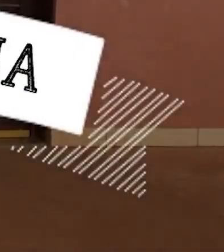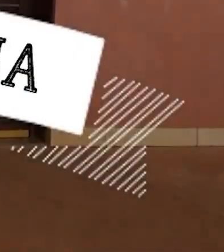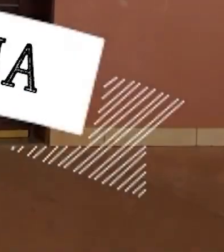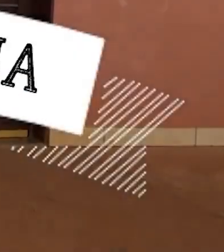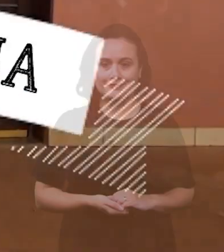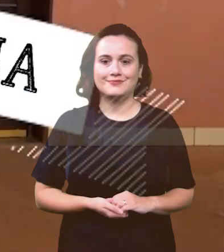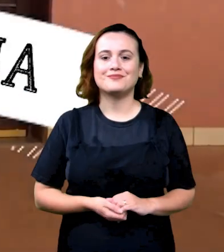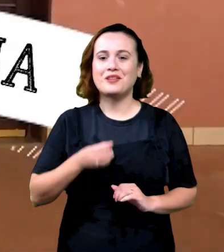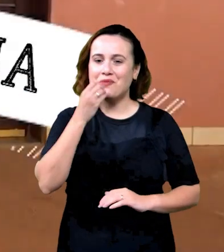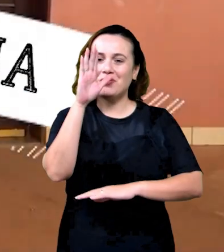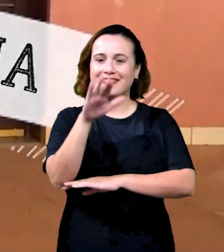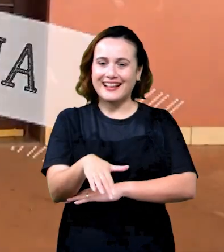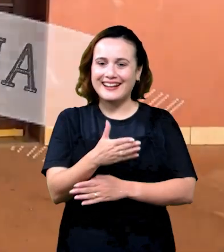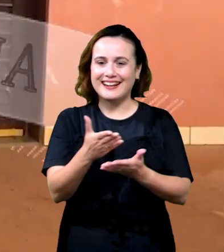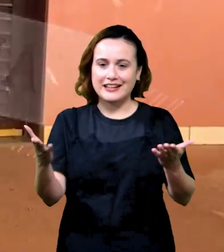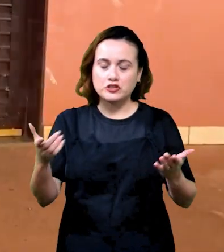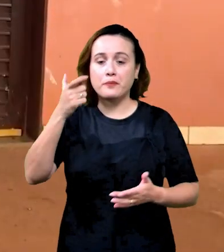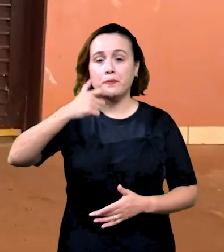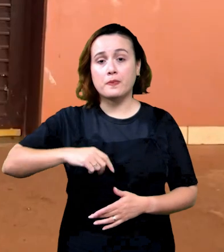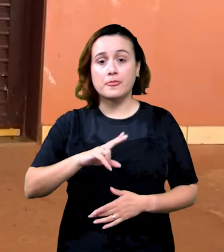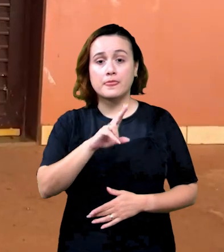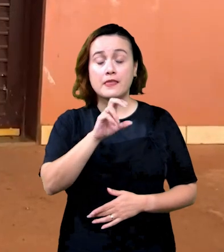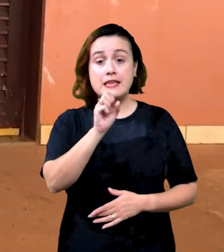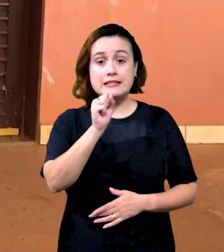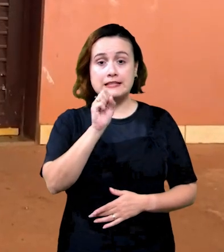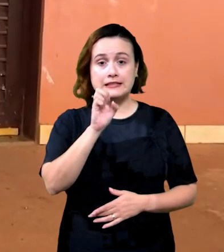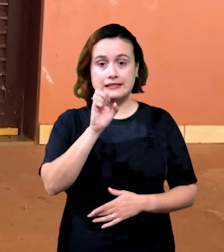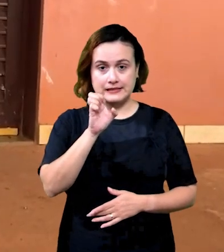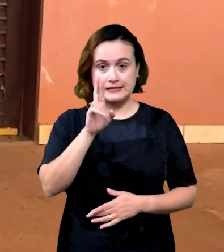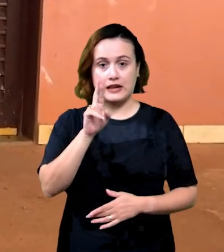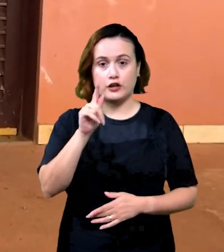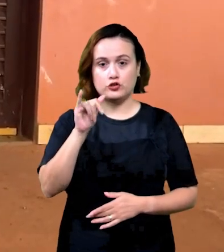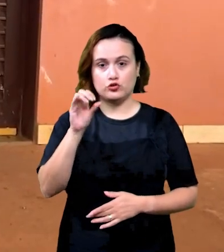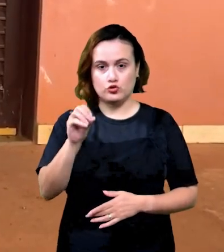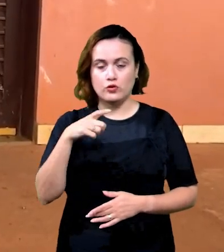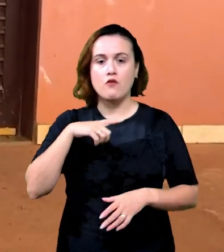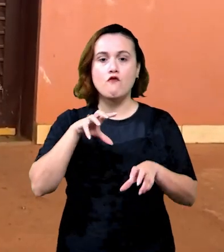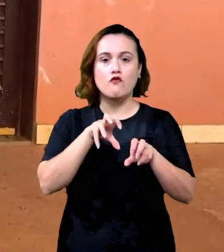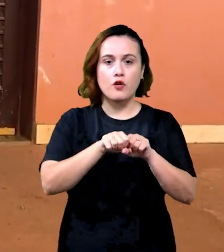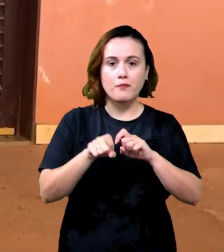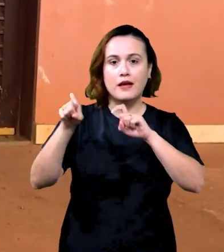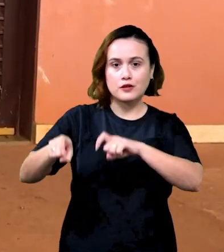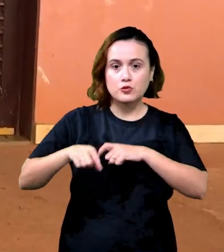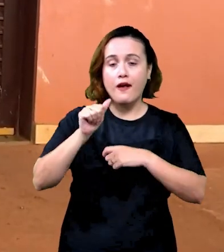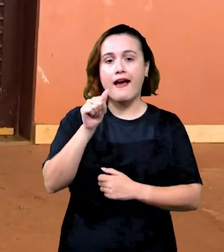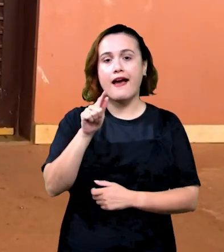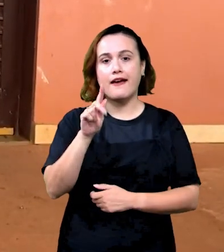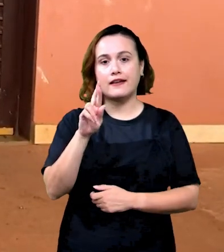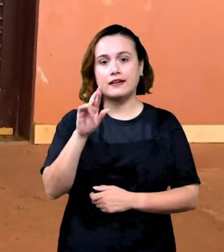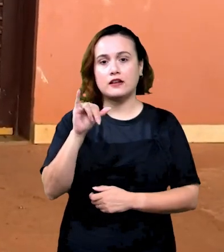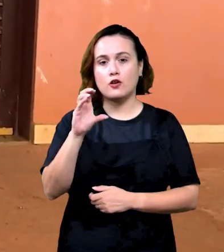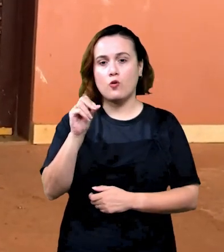Bom, boa tarde pessoal, meu nome é Sérgio da Costa Júnior, sou formado em agroecologia aqui pelo Instituto Federal de